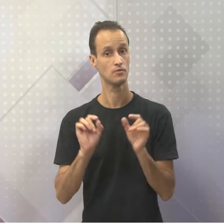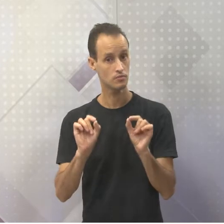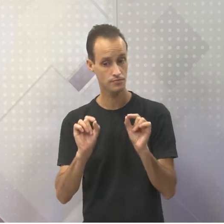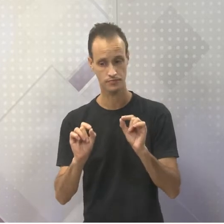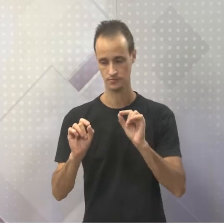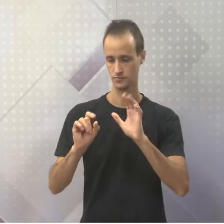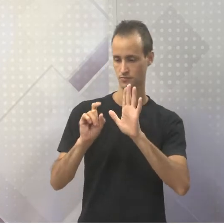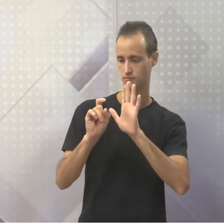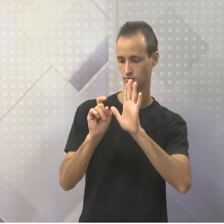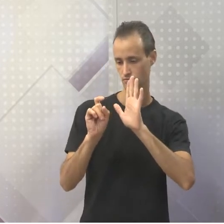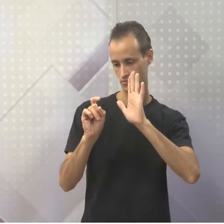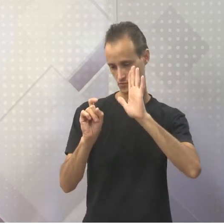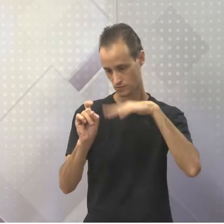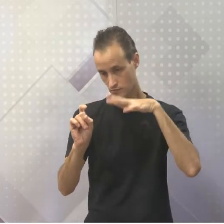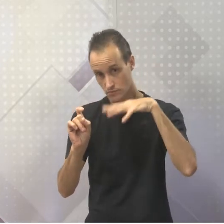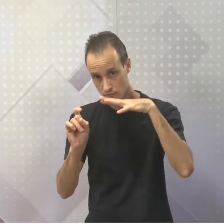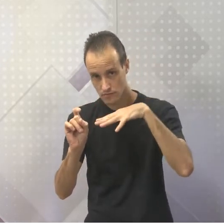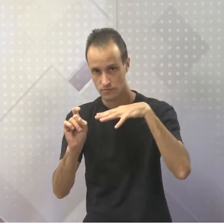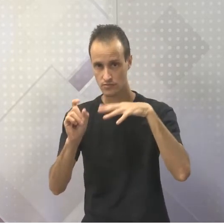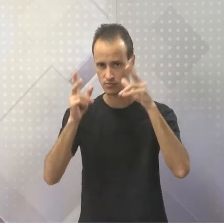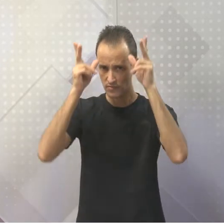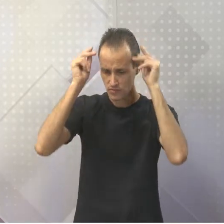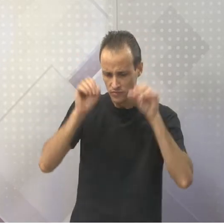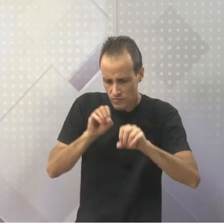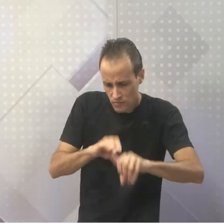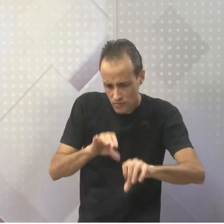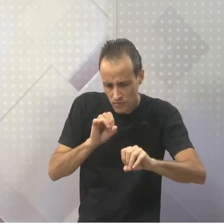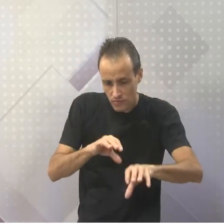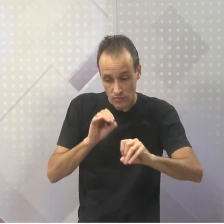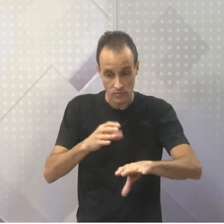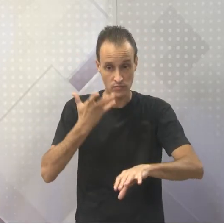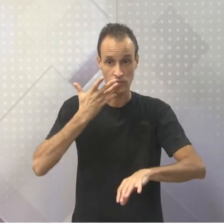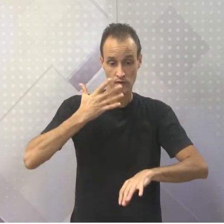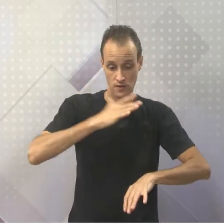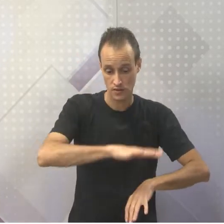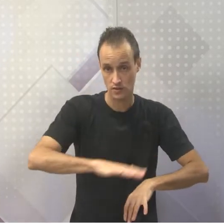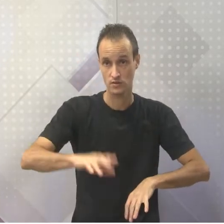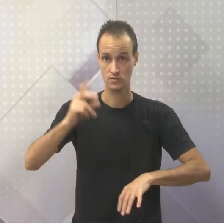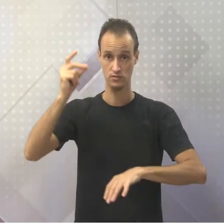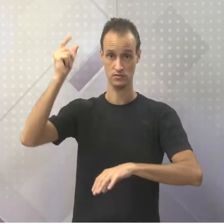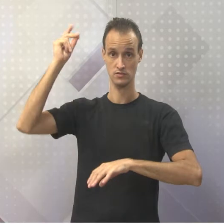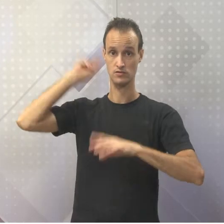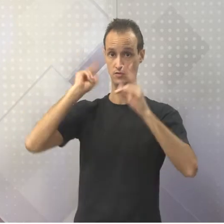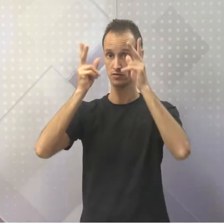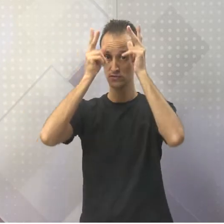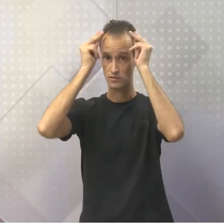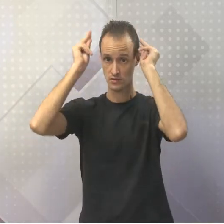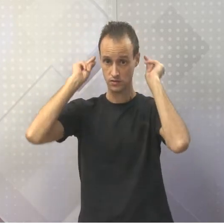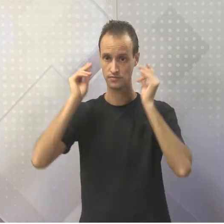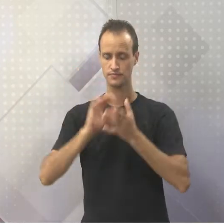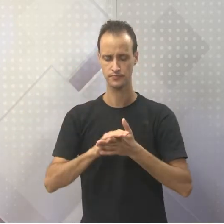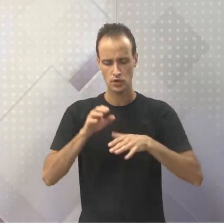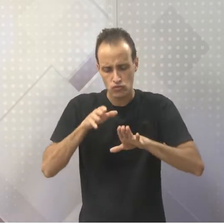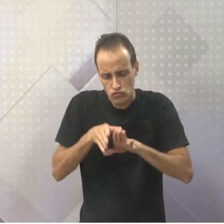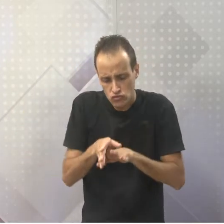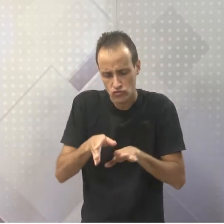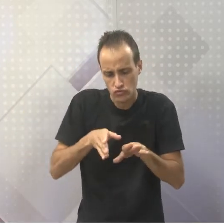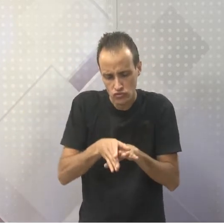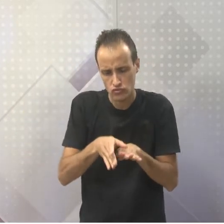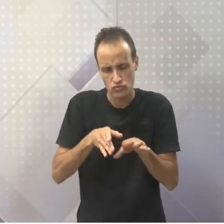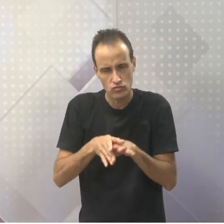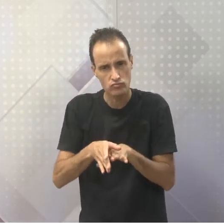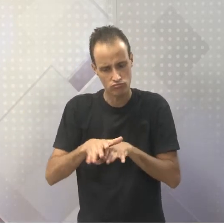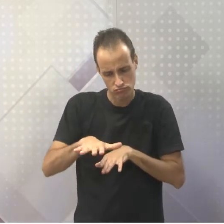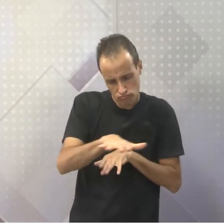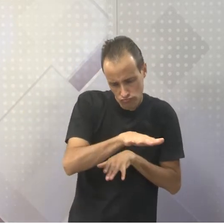principal nas aprendizagens das crianças da Grécia Antiga, como meio de orientá-las no